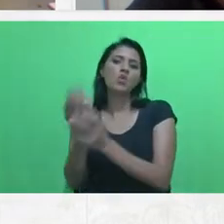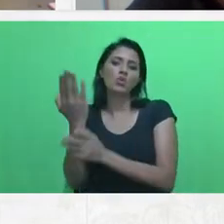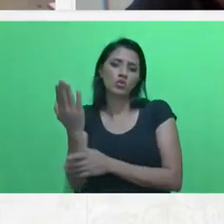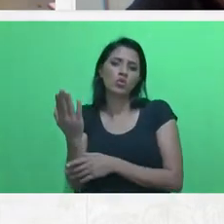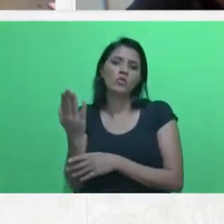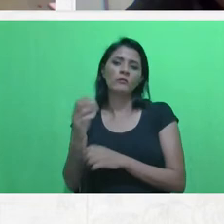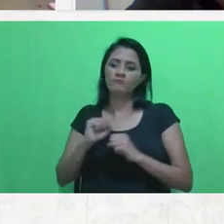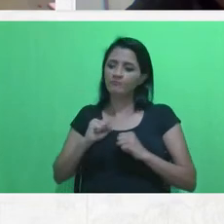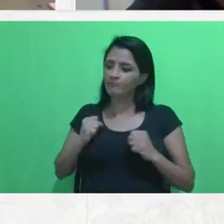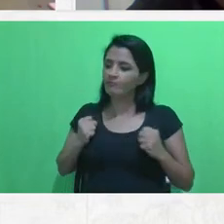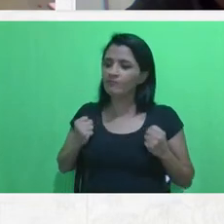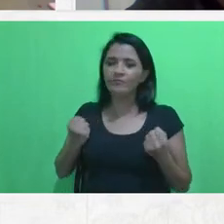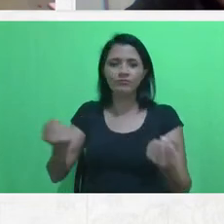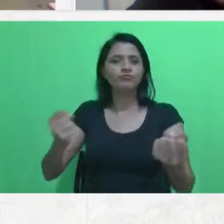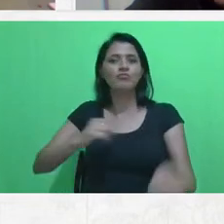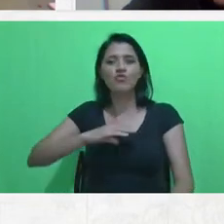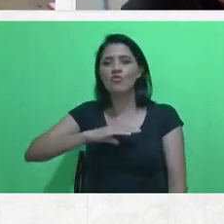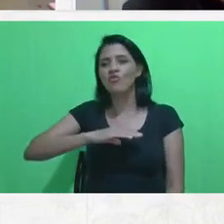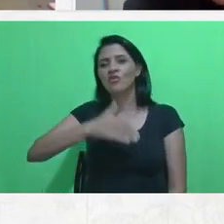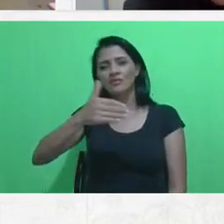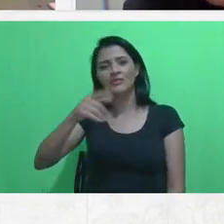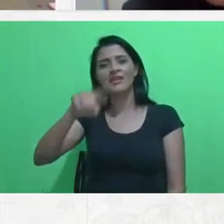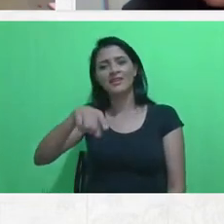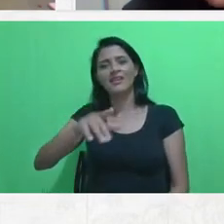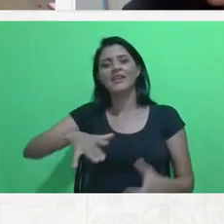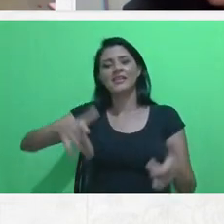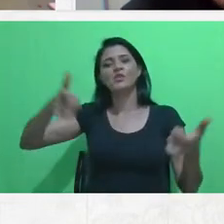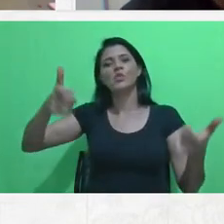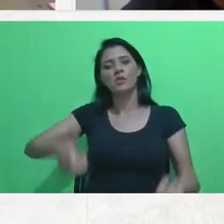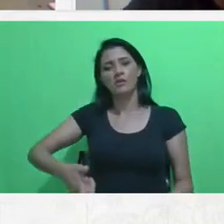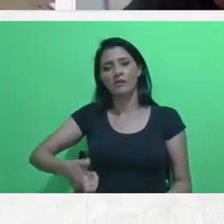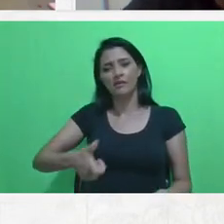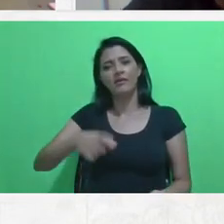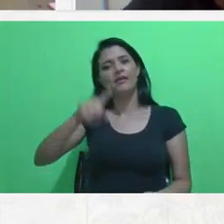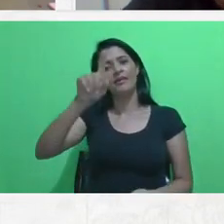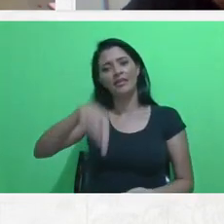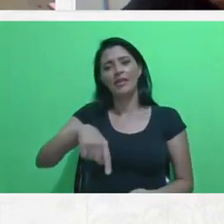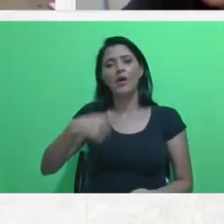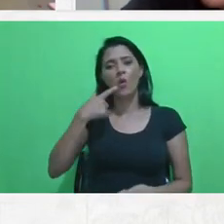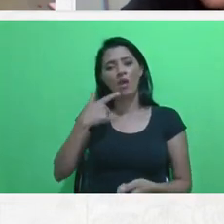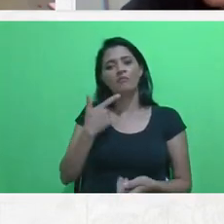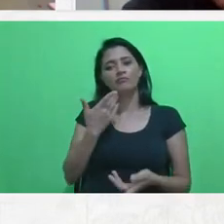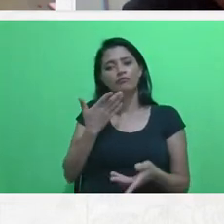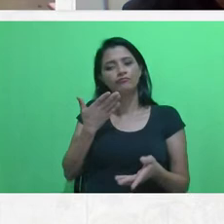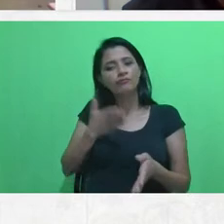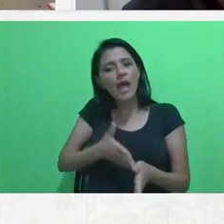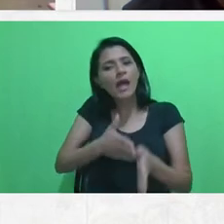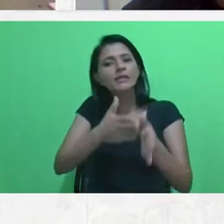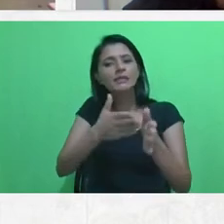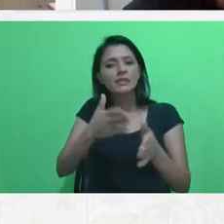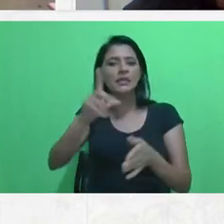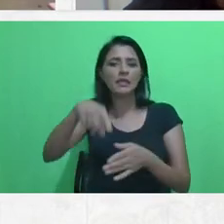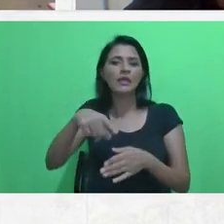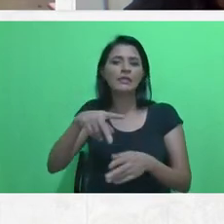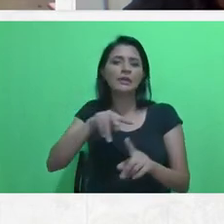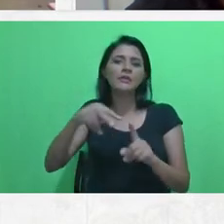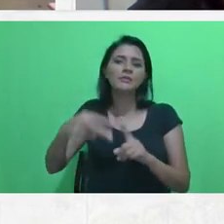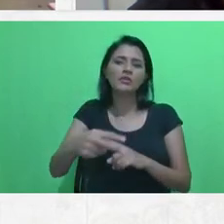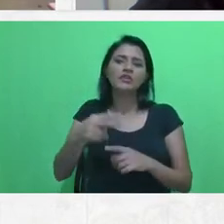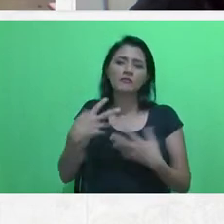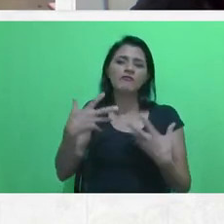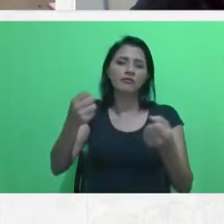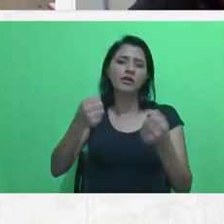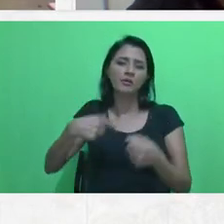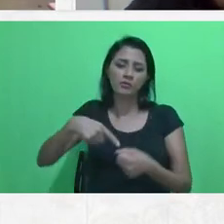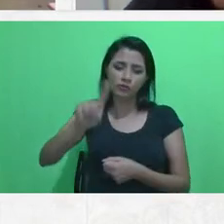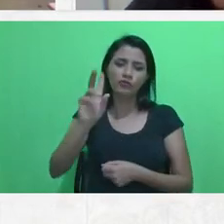esse pedaço. Então, é nessa linha da perspectiva. Vamos lá, irmãos,